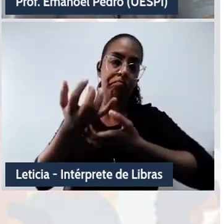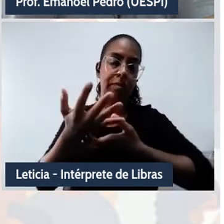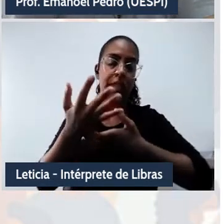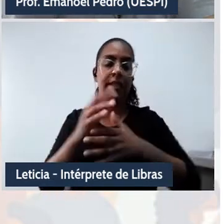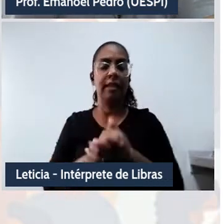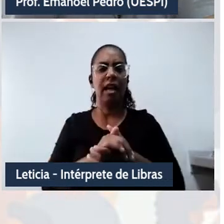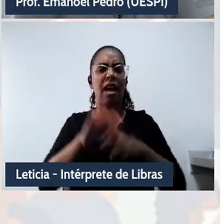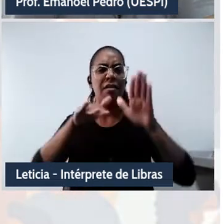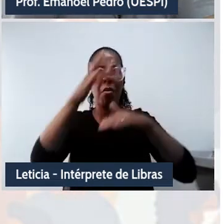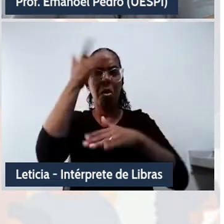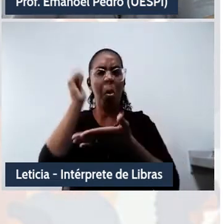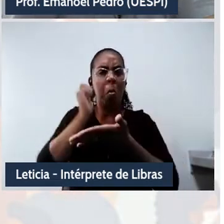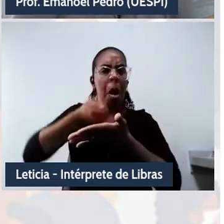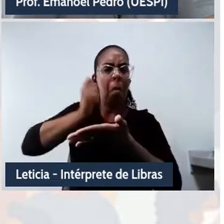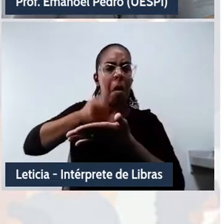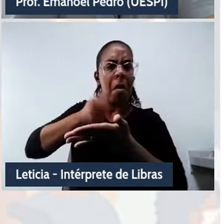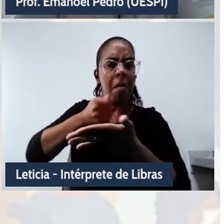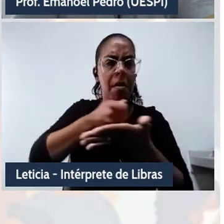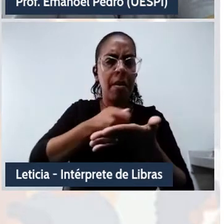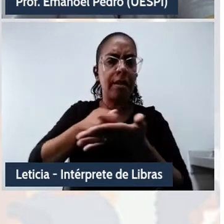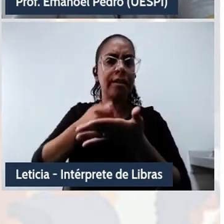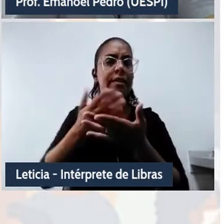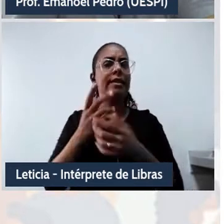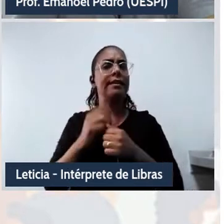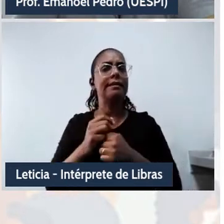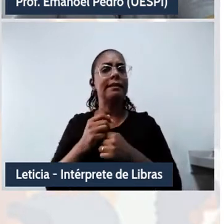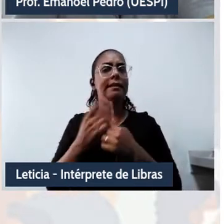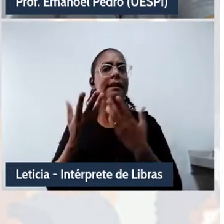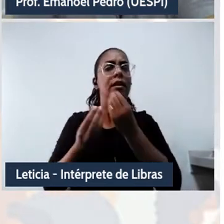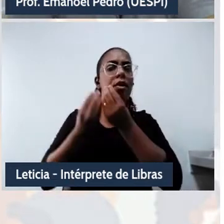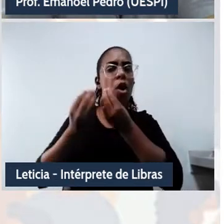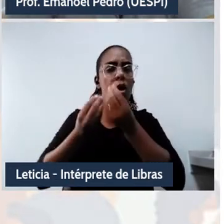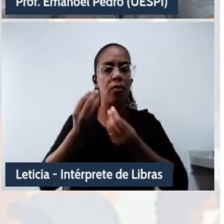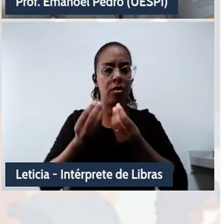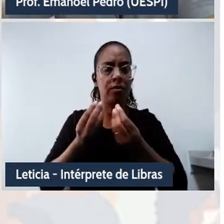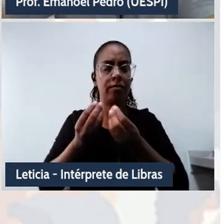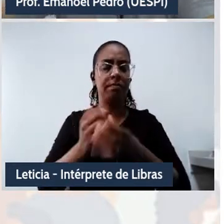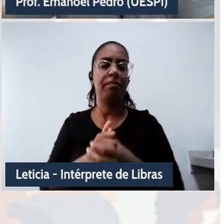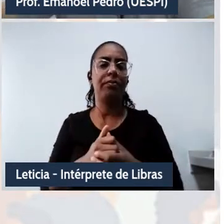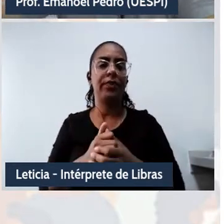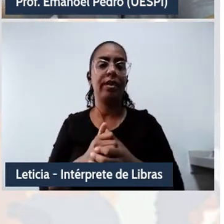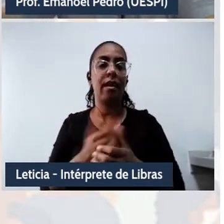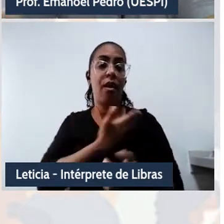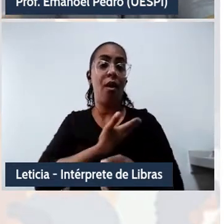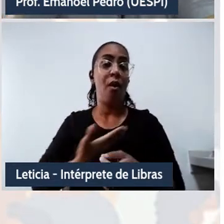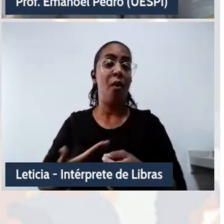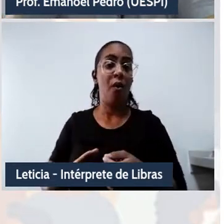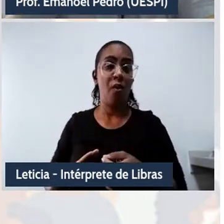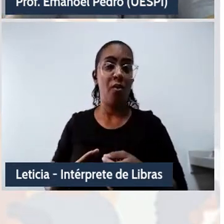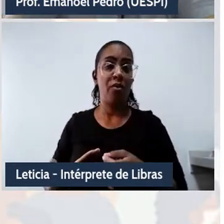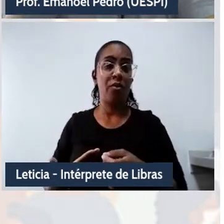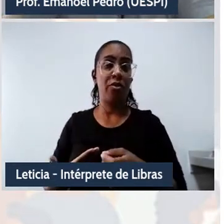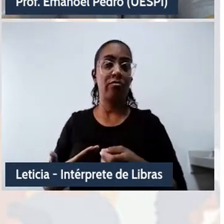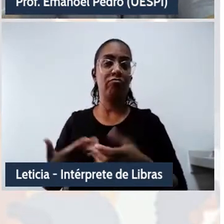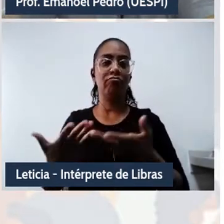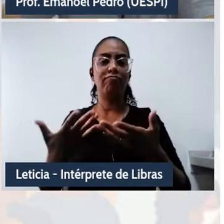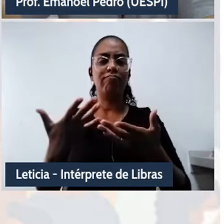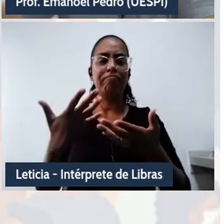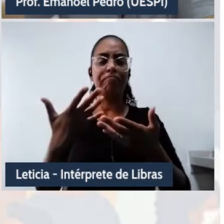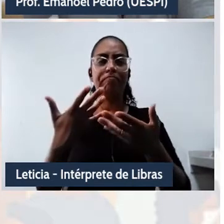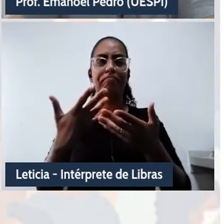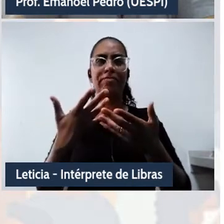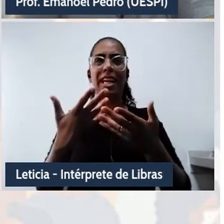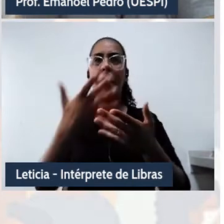comum caracterizarmos esses regimes como governos em que não há direito de resposta ou